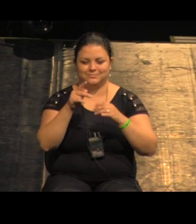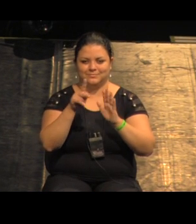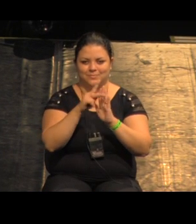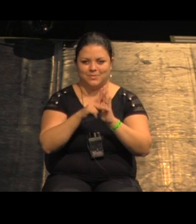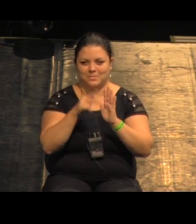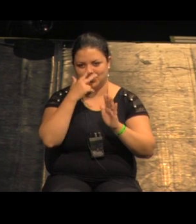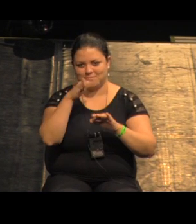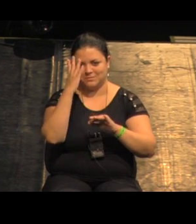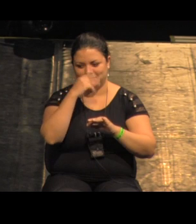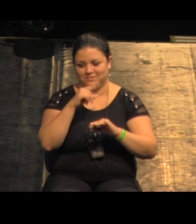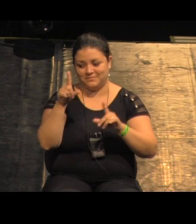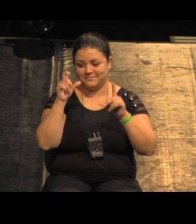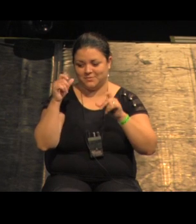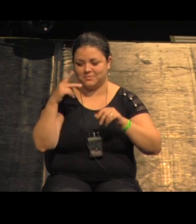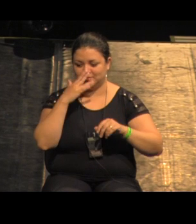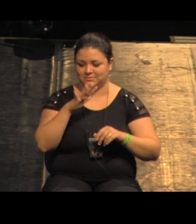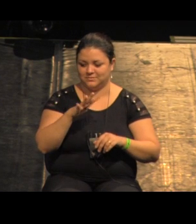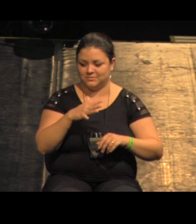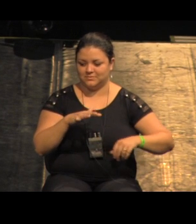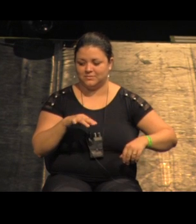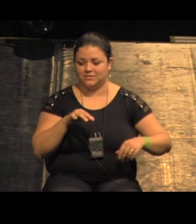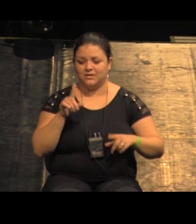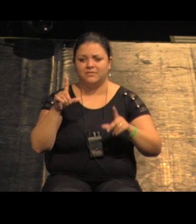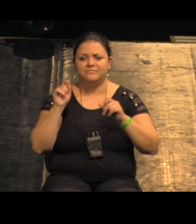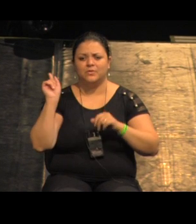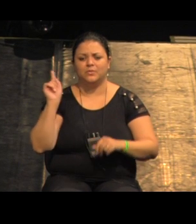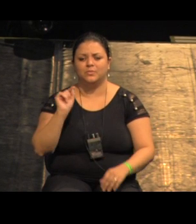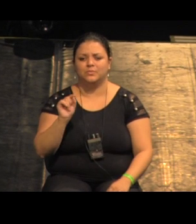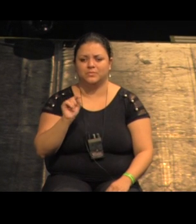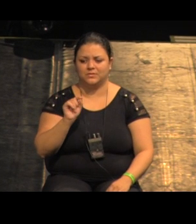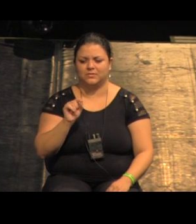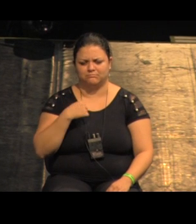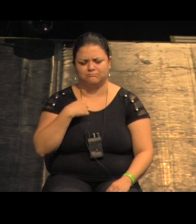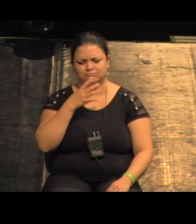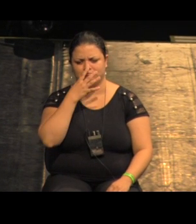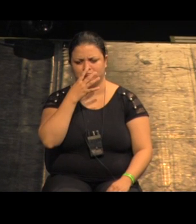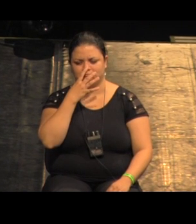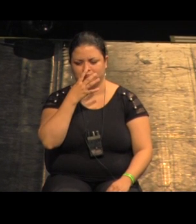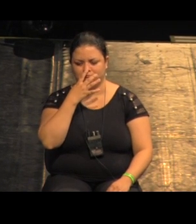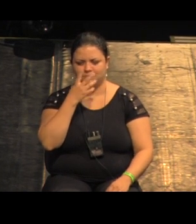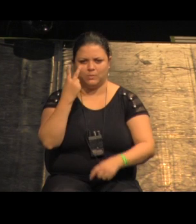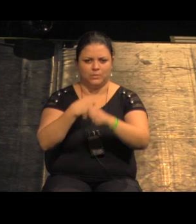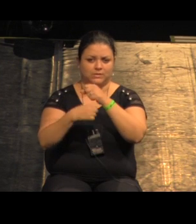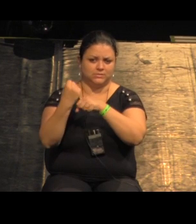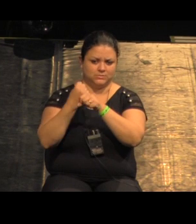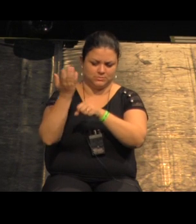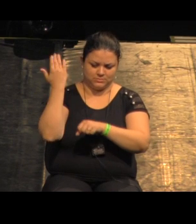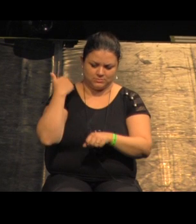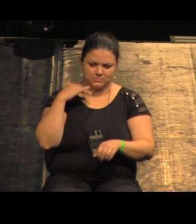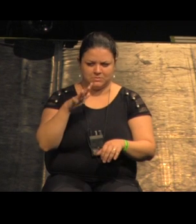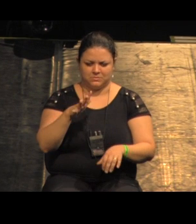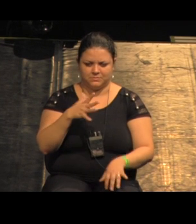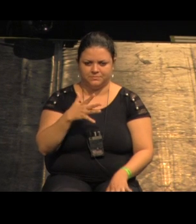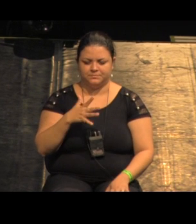que é uma cobertura que ventila e ilumina isso aqui essa foto eu acho muito interessante foi há dois anos mais ou menos